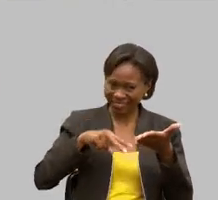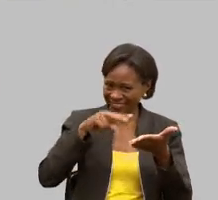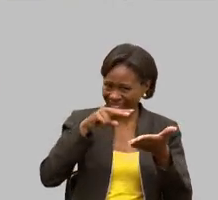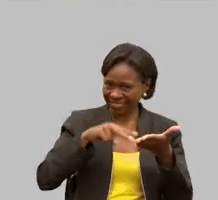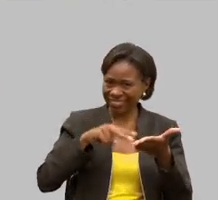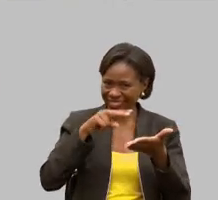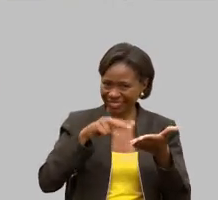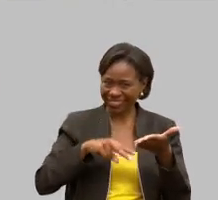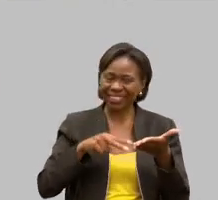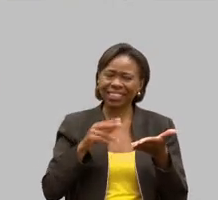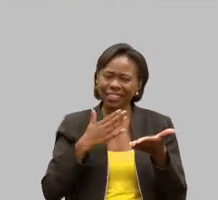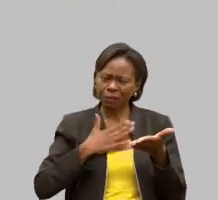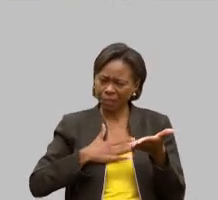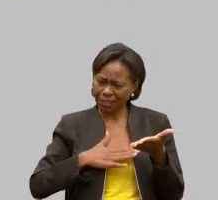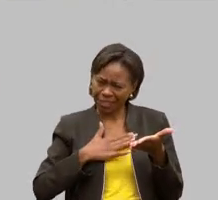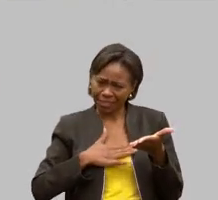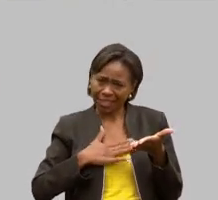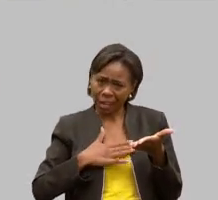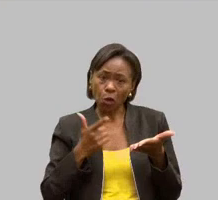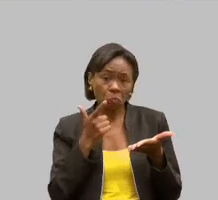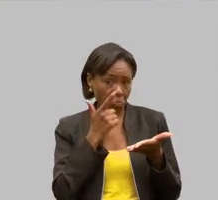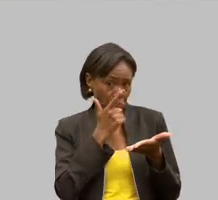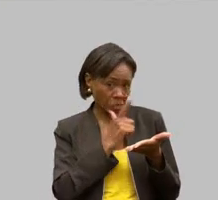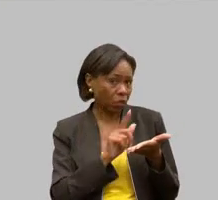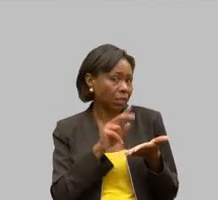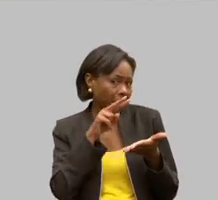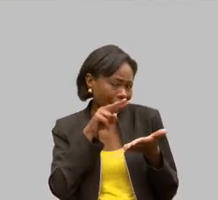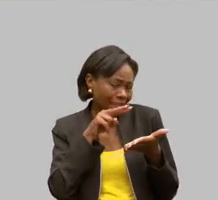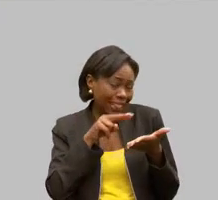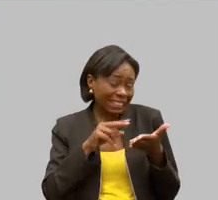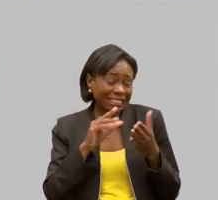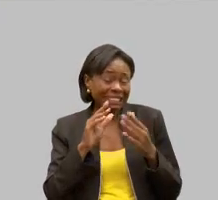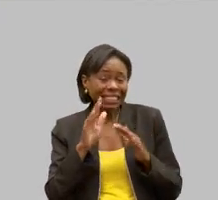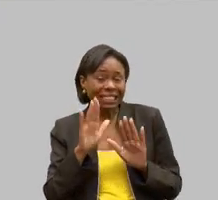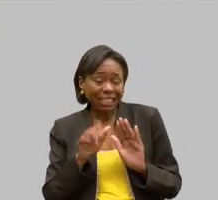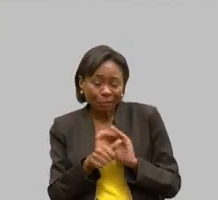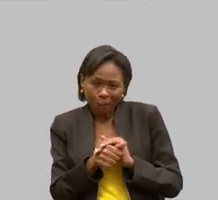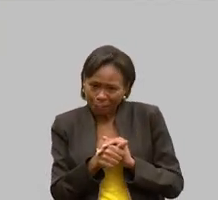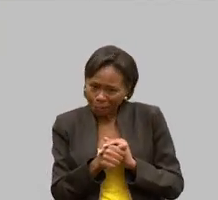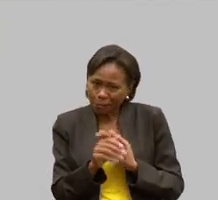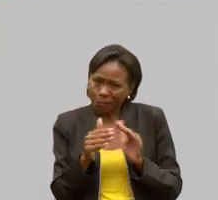um pouco lento, mas eu leio, viu? Então, não reparem a minha leitura, por favor.